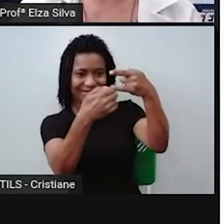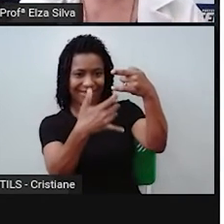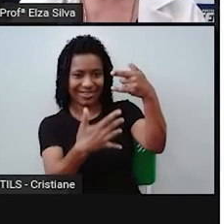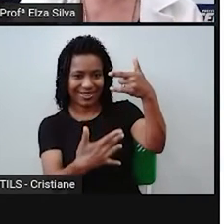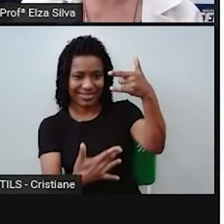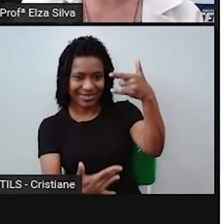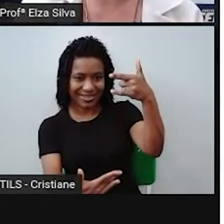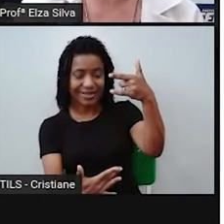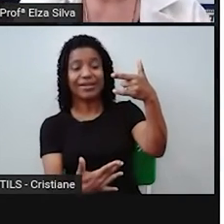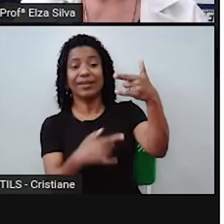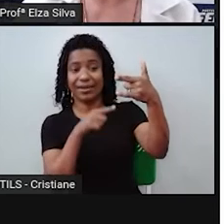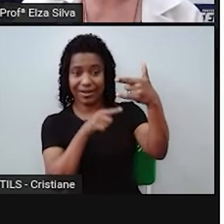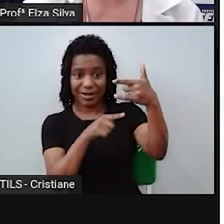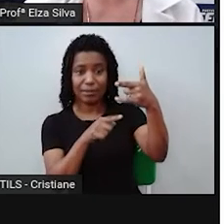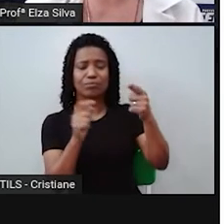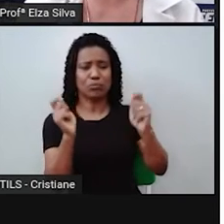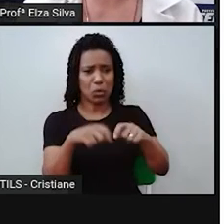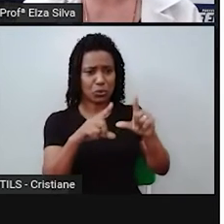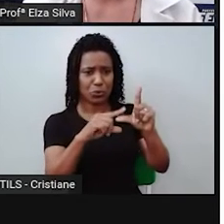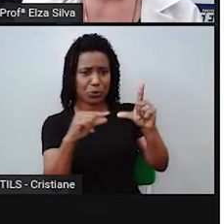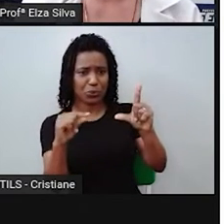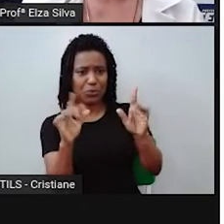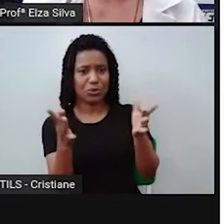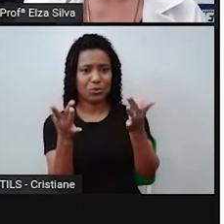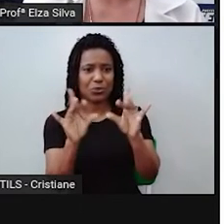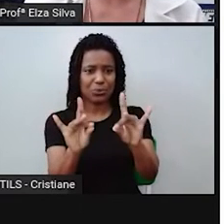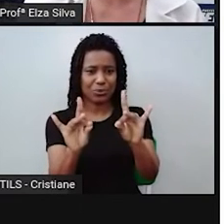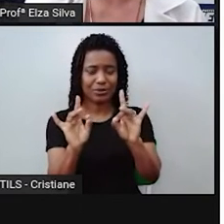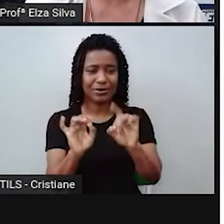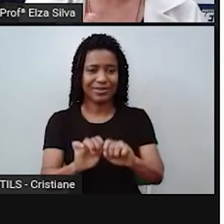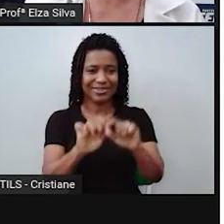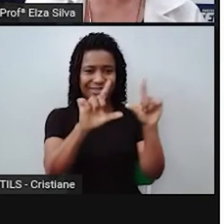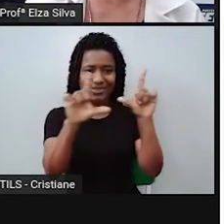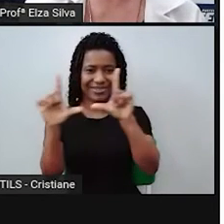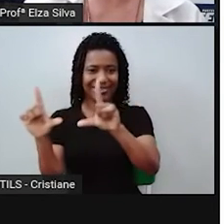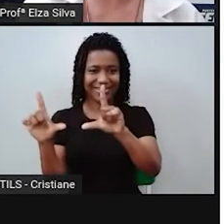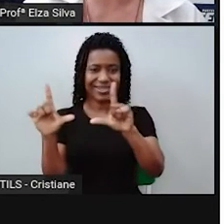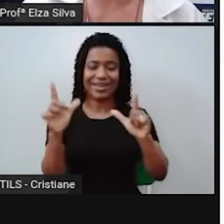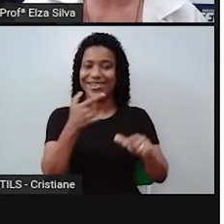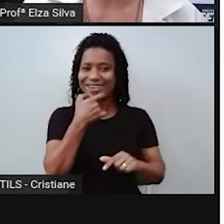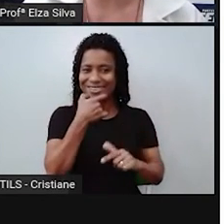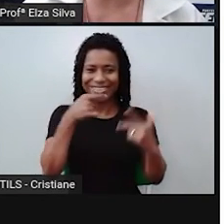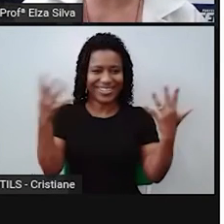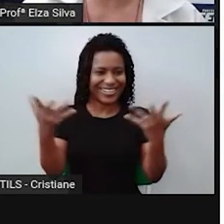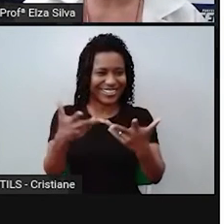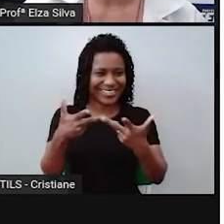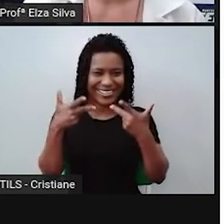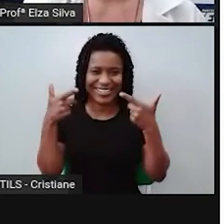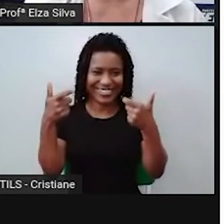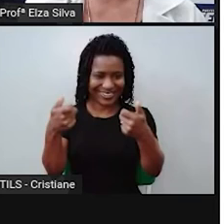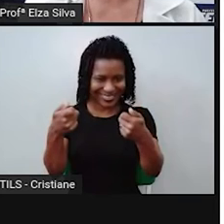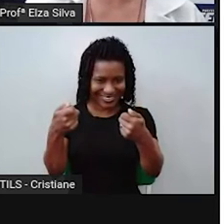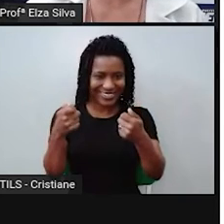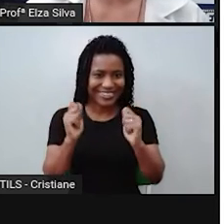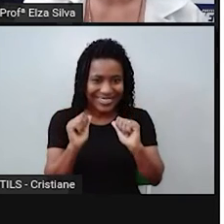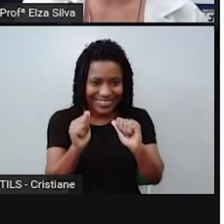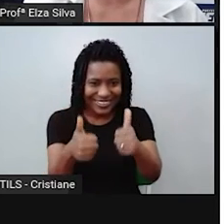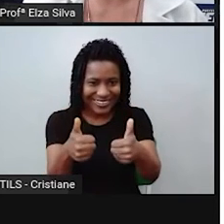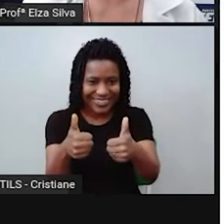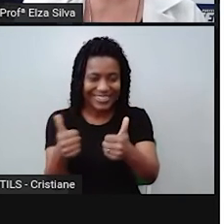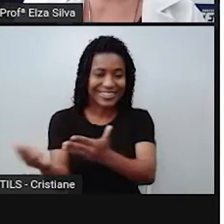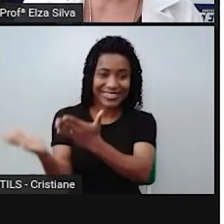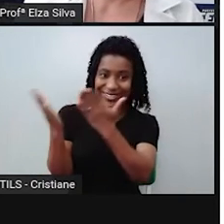quantas vezes achar necessário para deixar seu inglês bem afiado. Ok? Let's go!